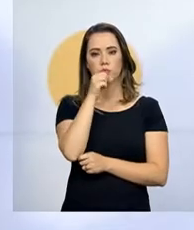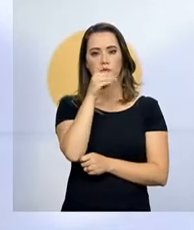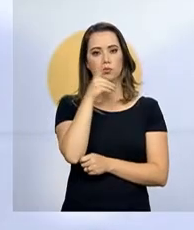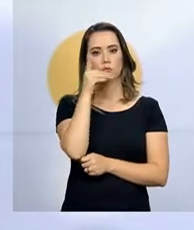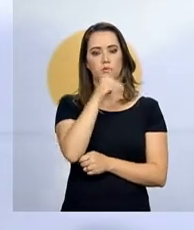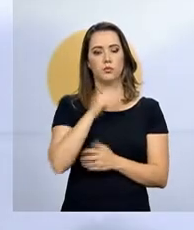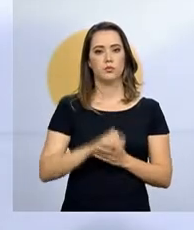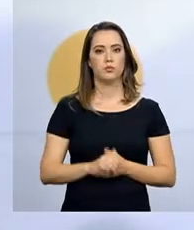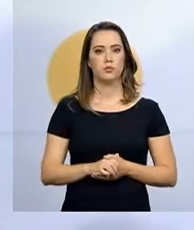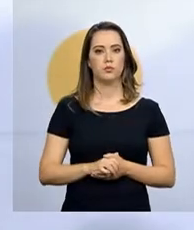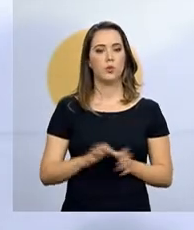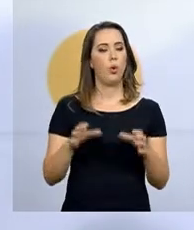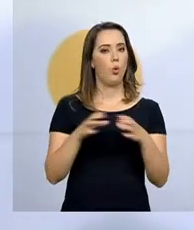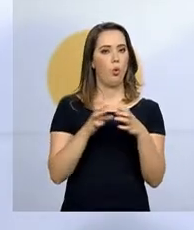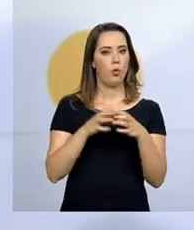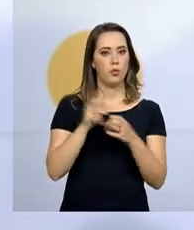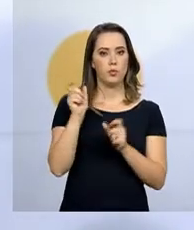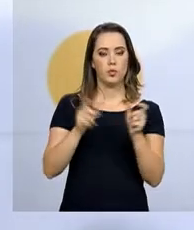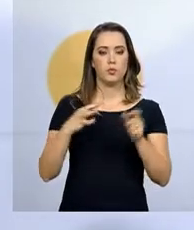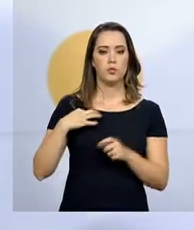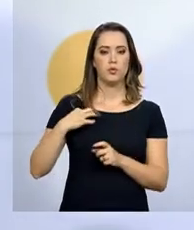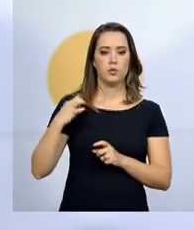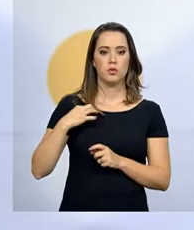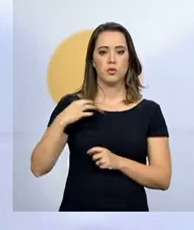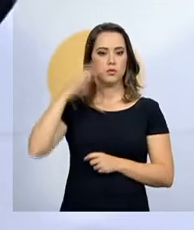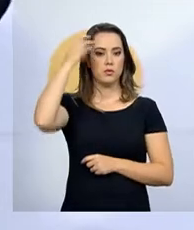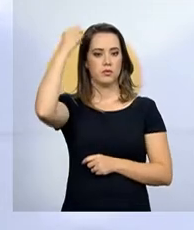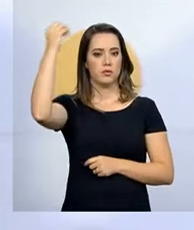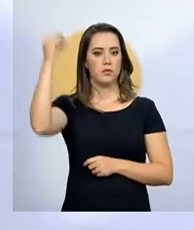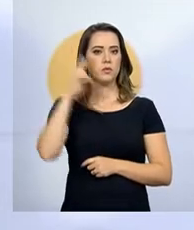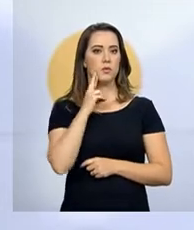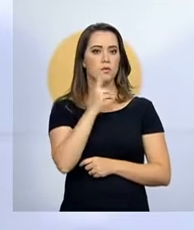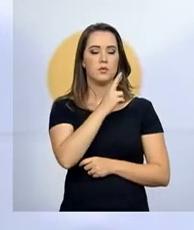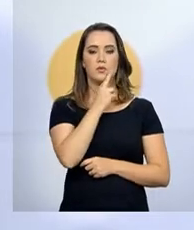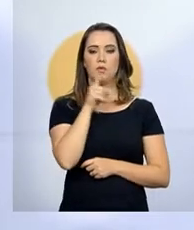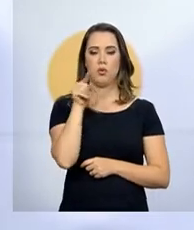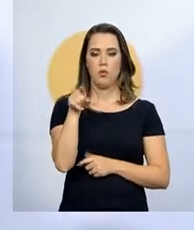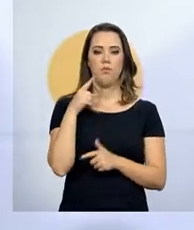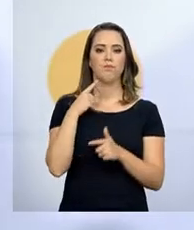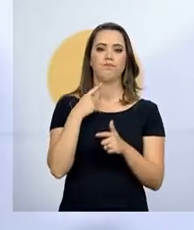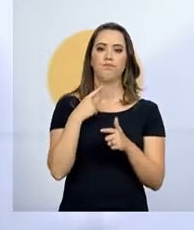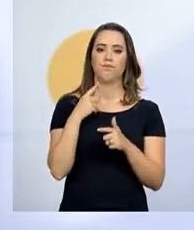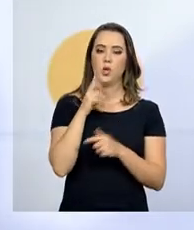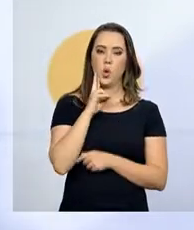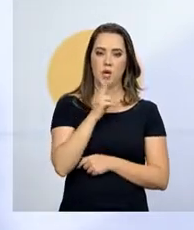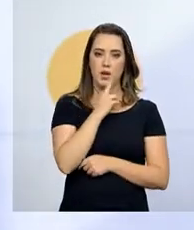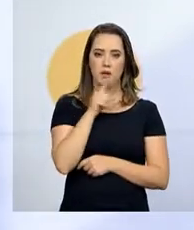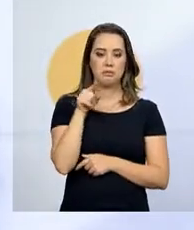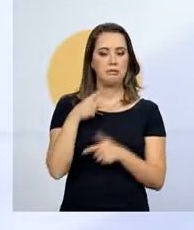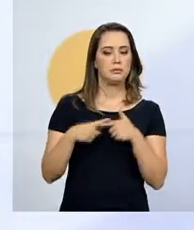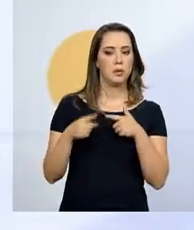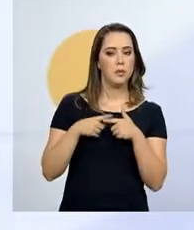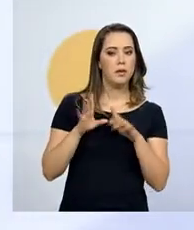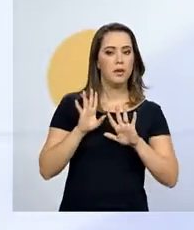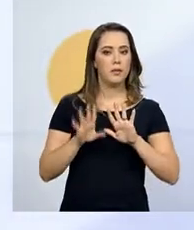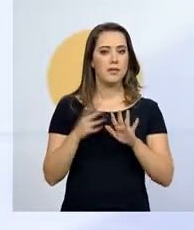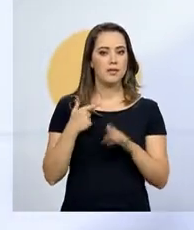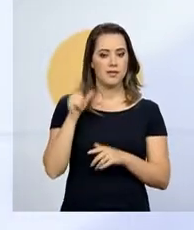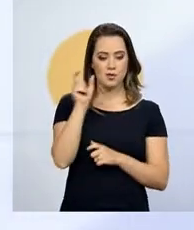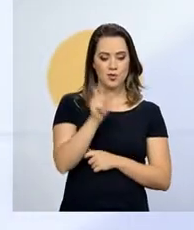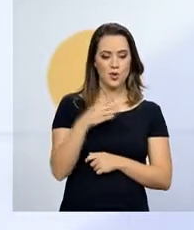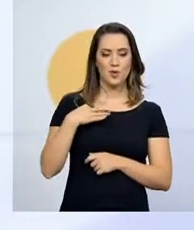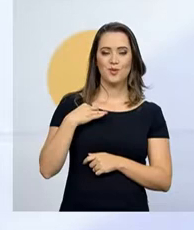Um grupo de voluntários que vão lá para Roraima. Olha que a situação em Roraima é situação delicada, mas vão lá voluntariamente